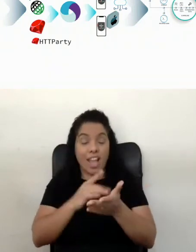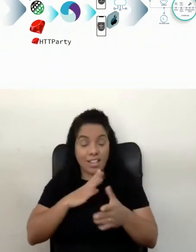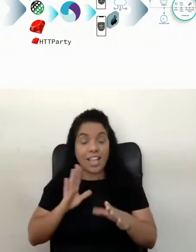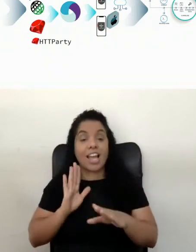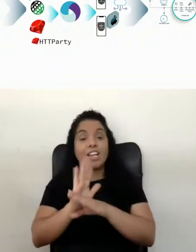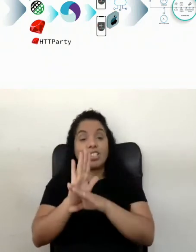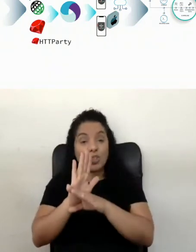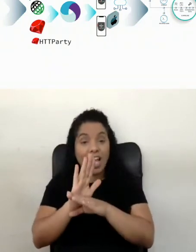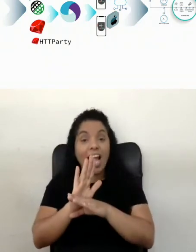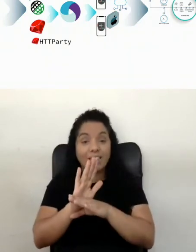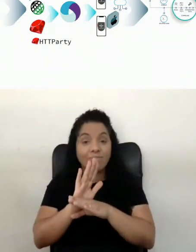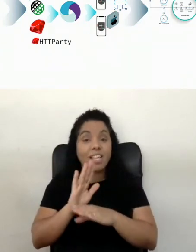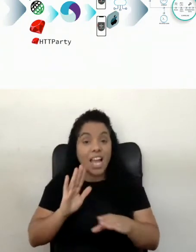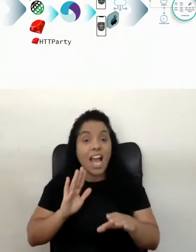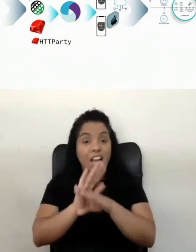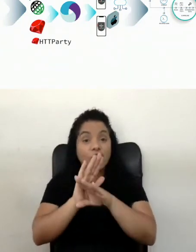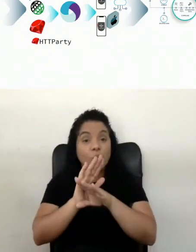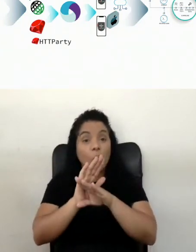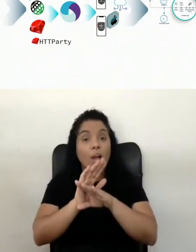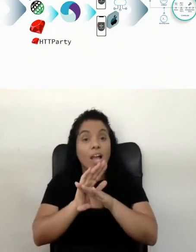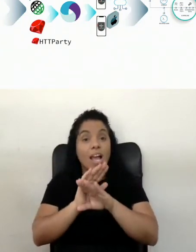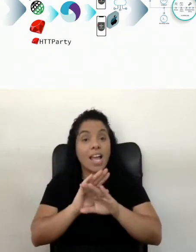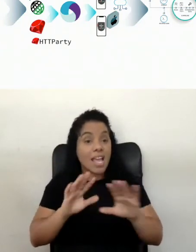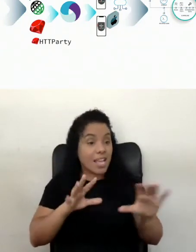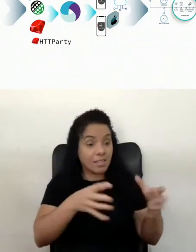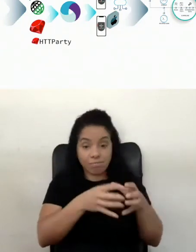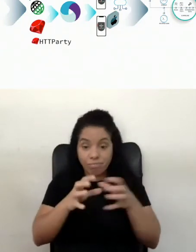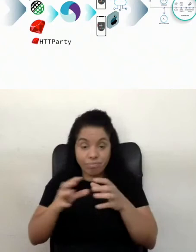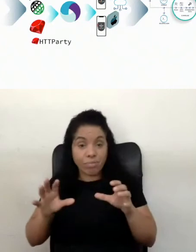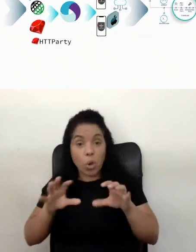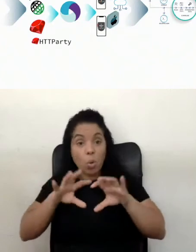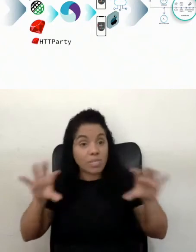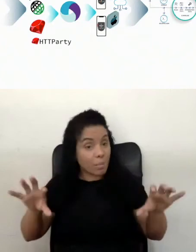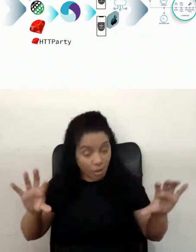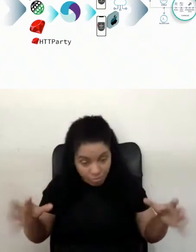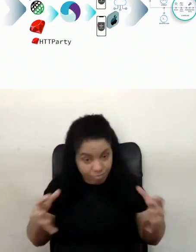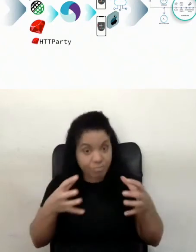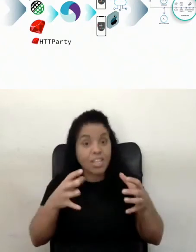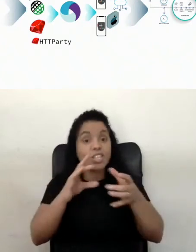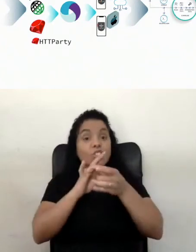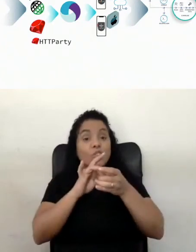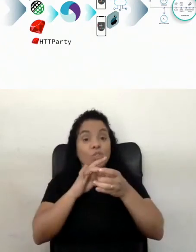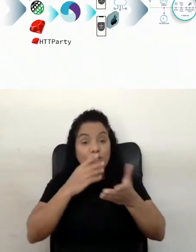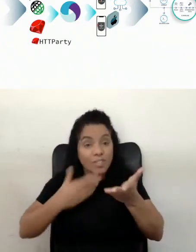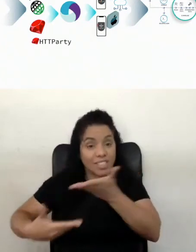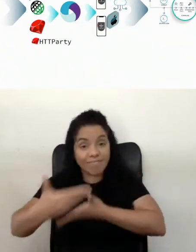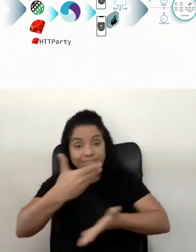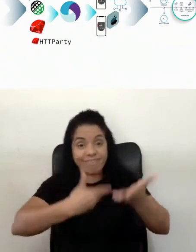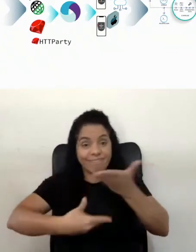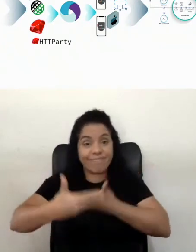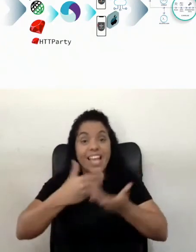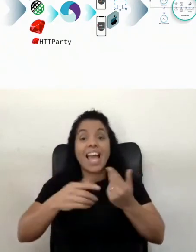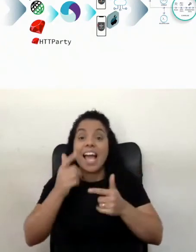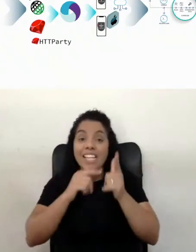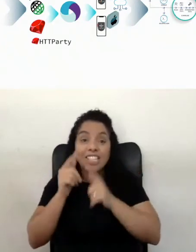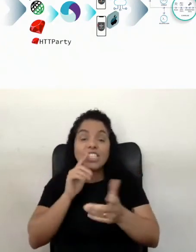diminuir os cilos e ajudar as coisas a acontecerem, né, a acontecerem. Então, e aí sim, poxa, a gente